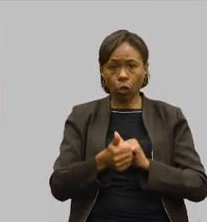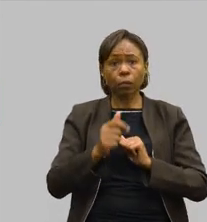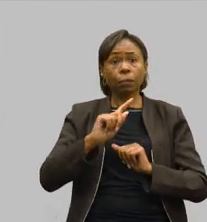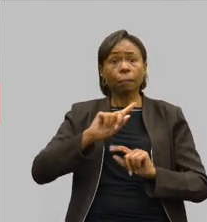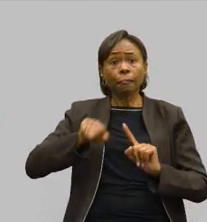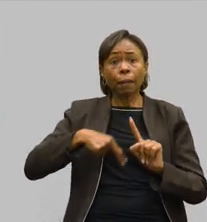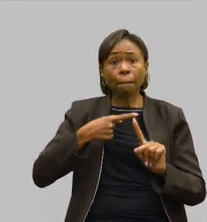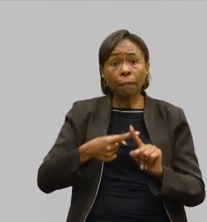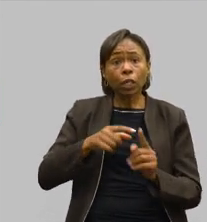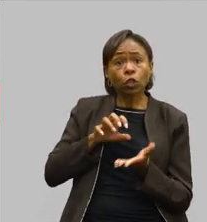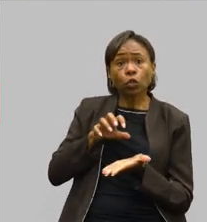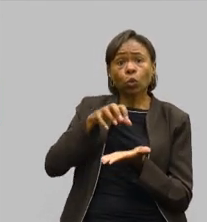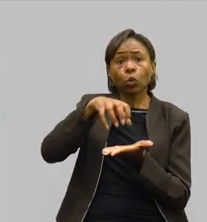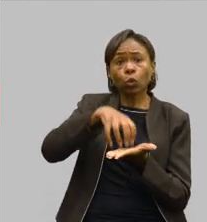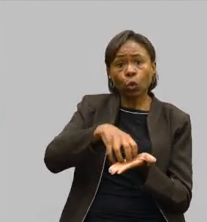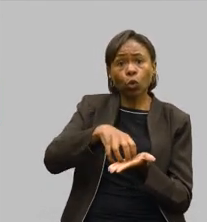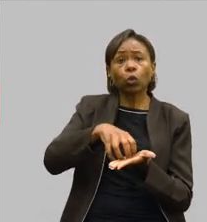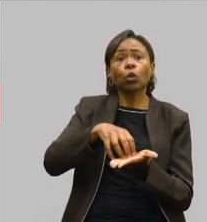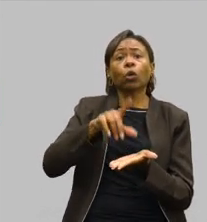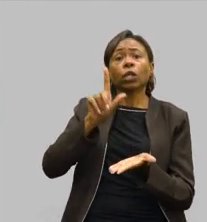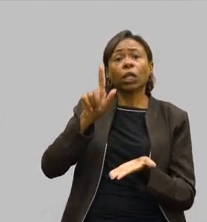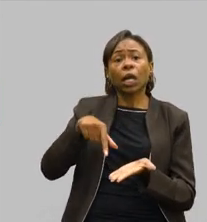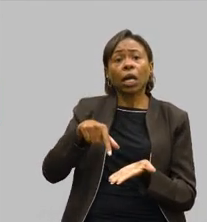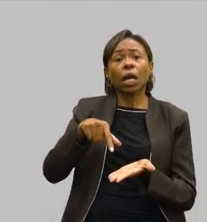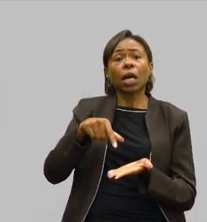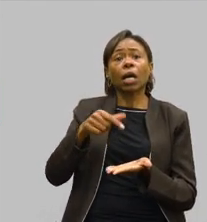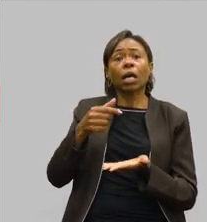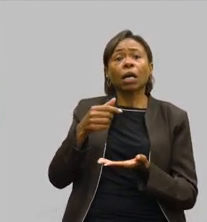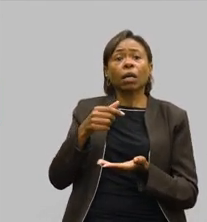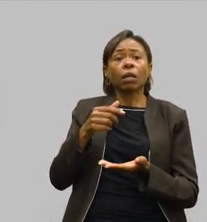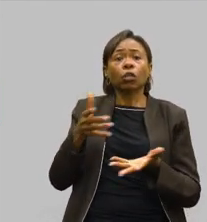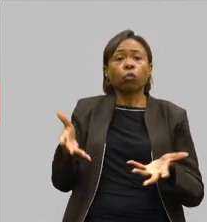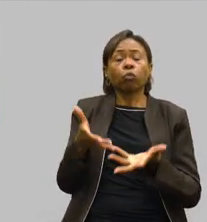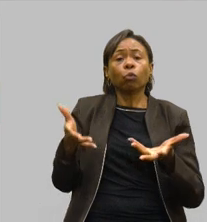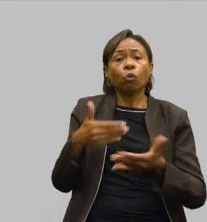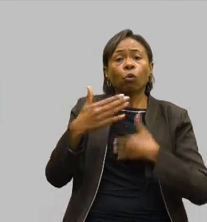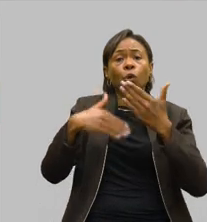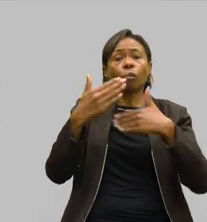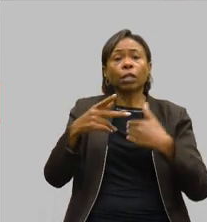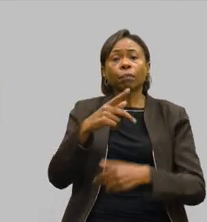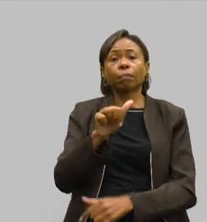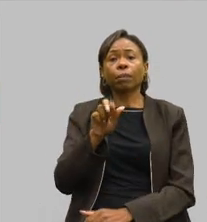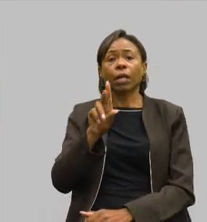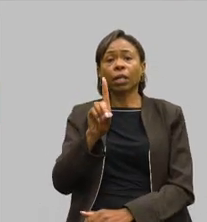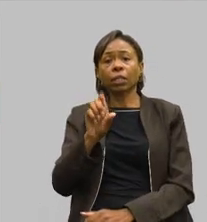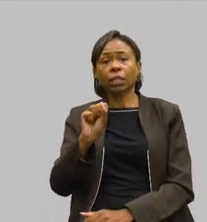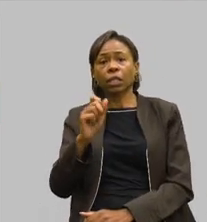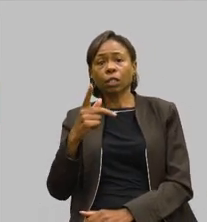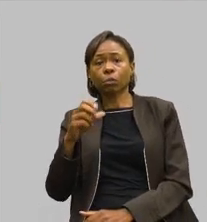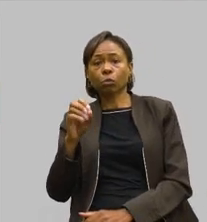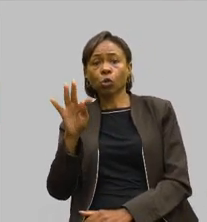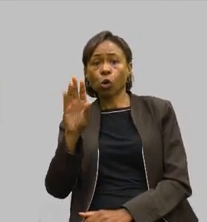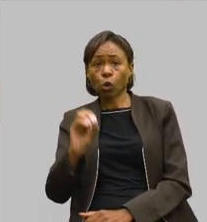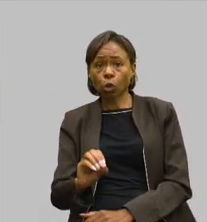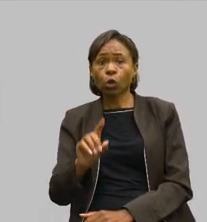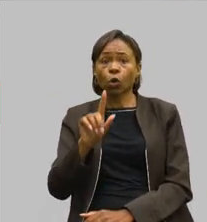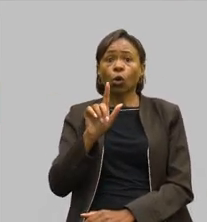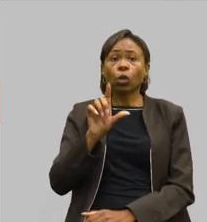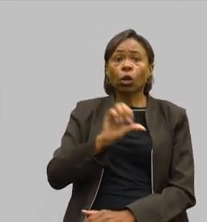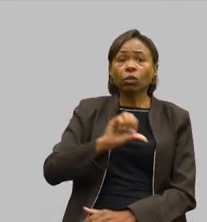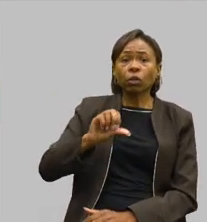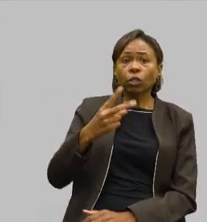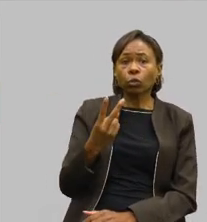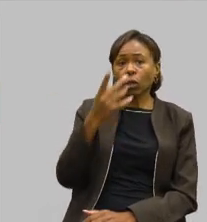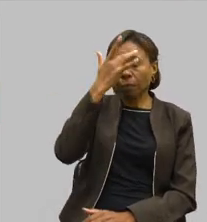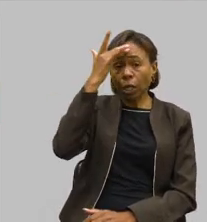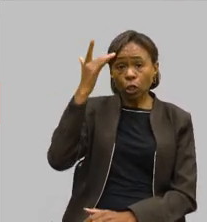fomento para o desporto, em 992 pessoas com deficiências atendidas, em 22 municípios no ano de 2023,